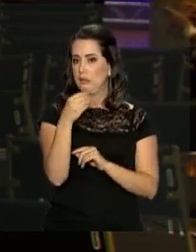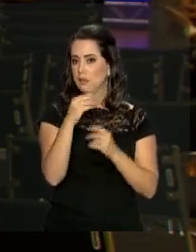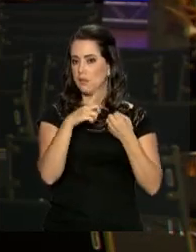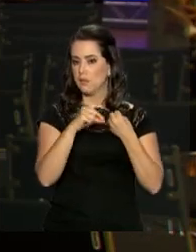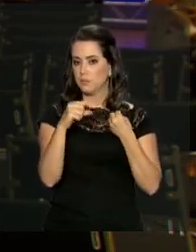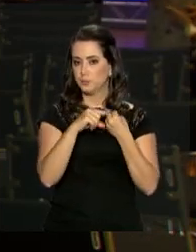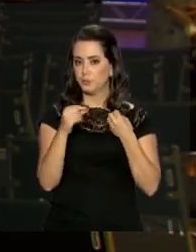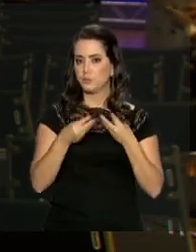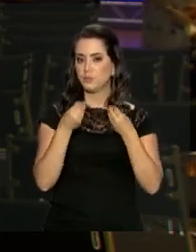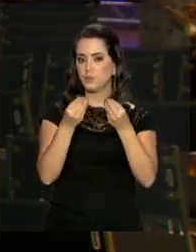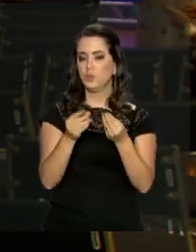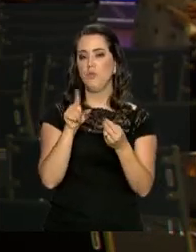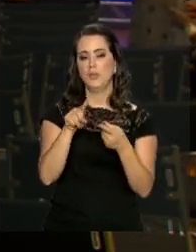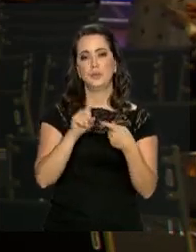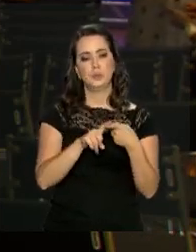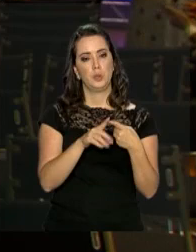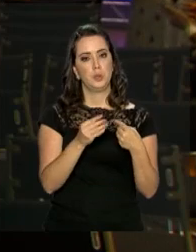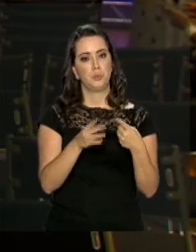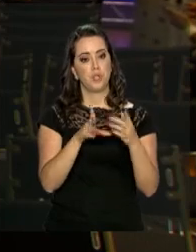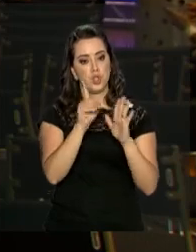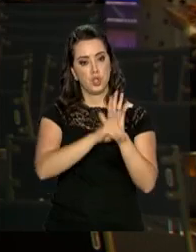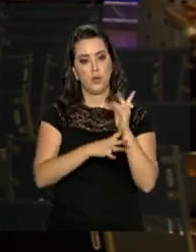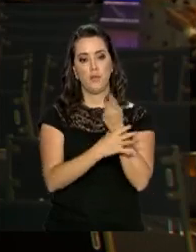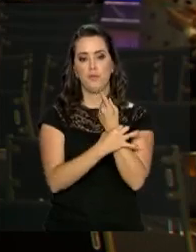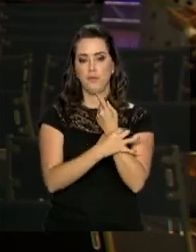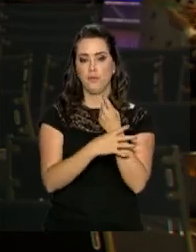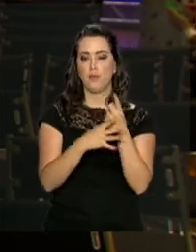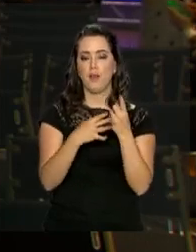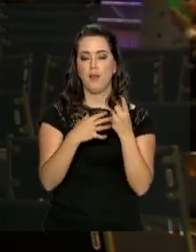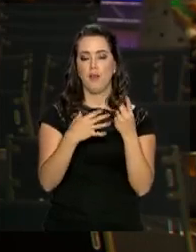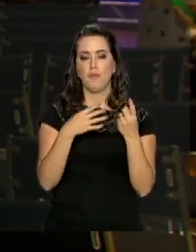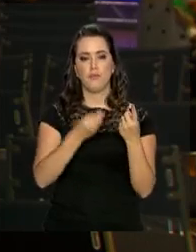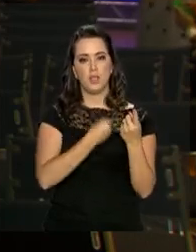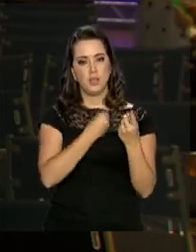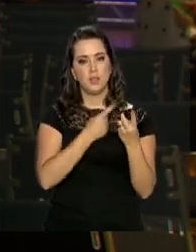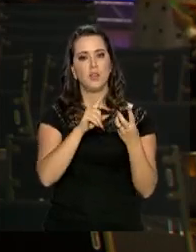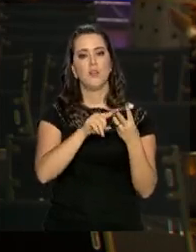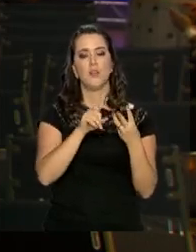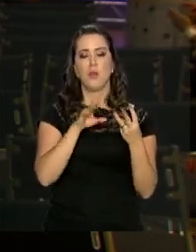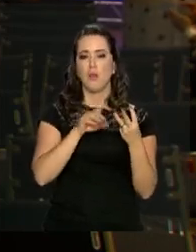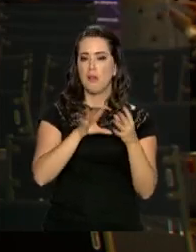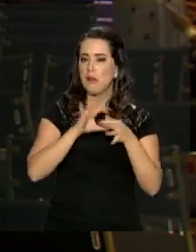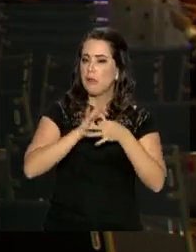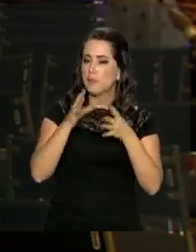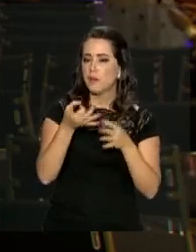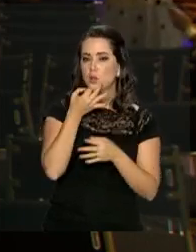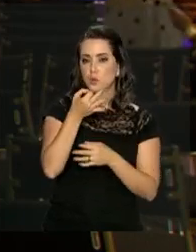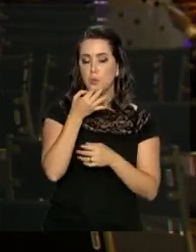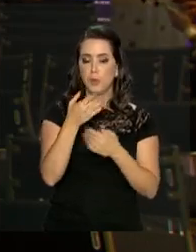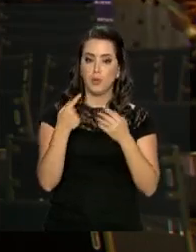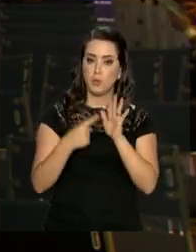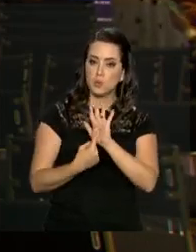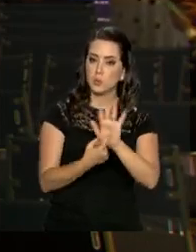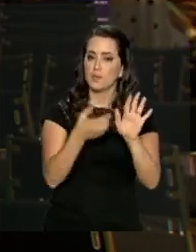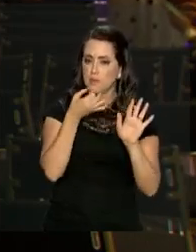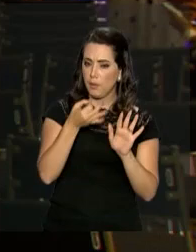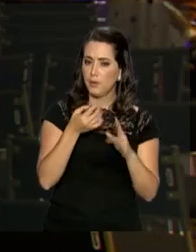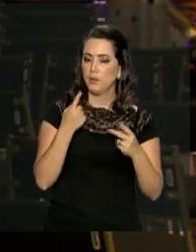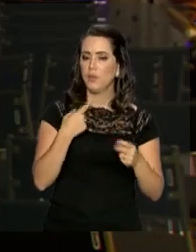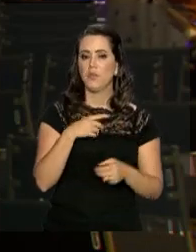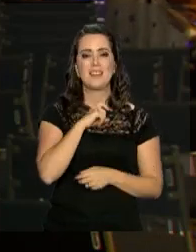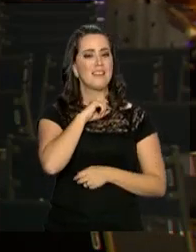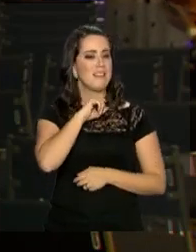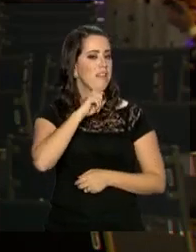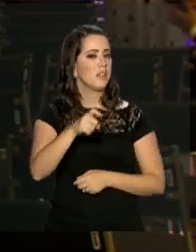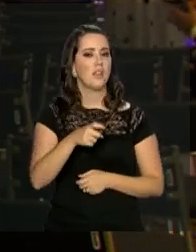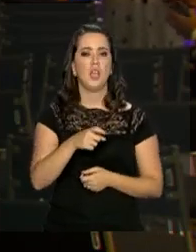traz entre as garantias o direito à vida, a segurança pessoal e a liberdade de opinião e expressão. E diz, por exemplo, que ninguém